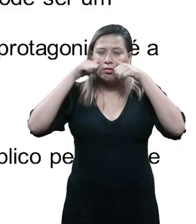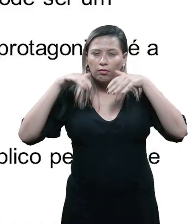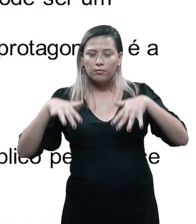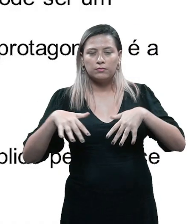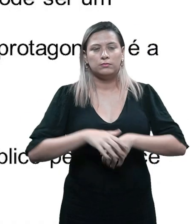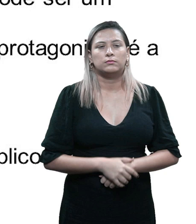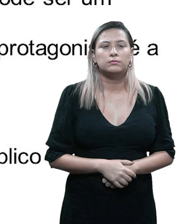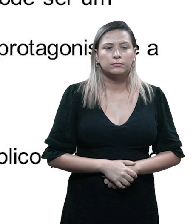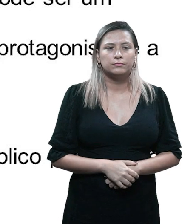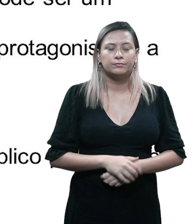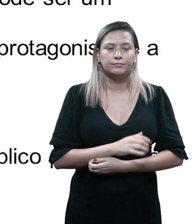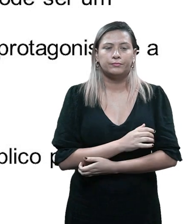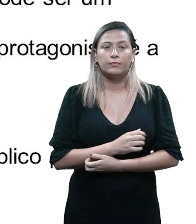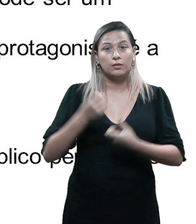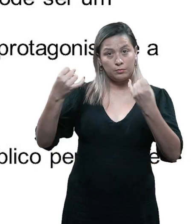dessas ferramentas.